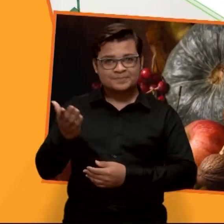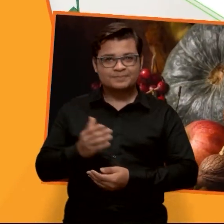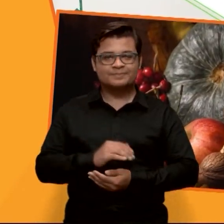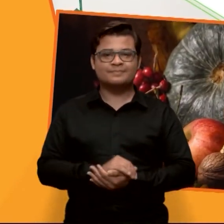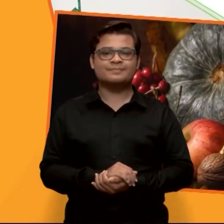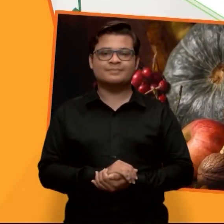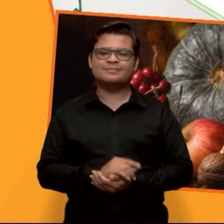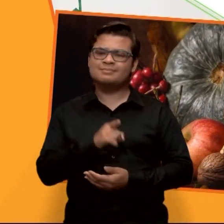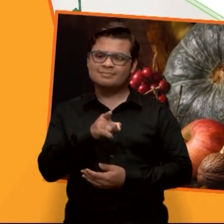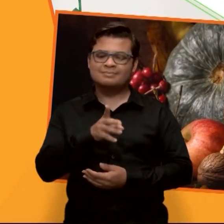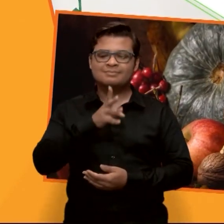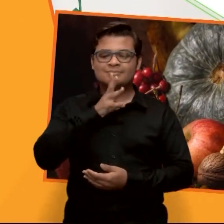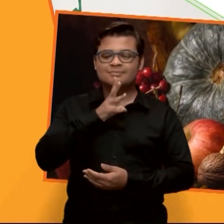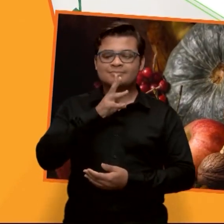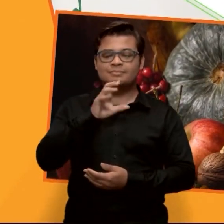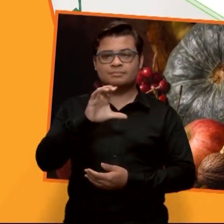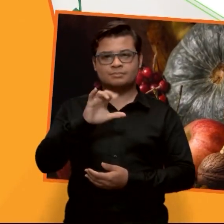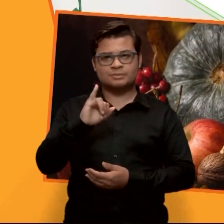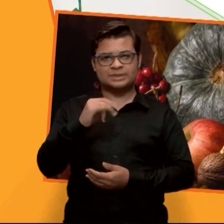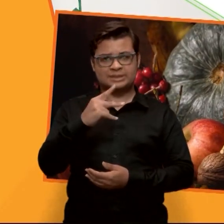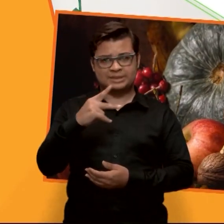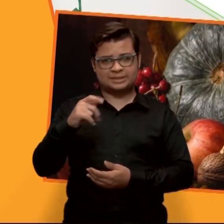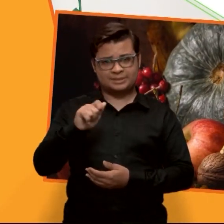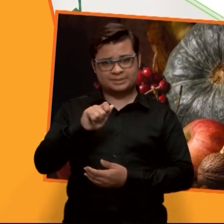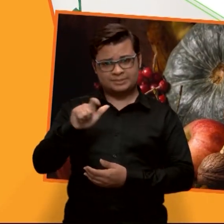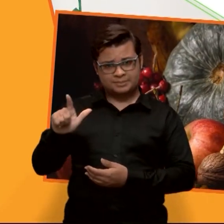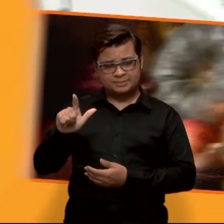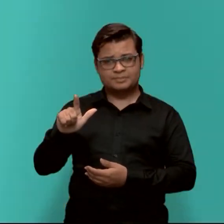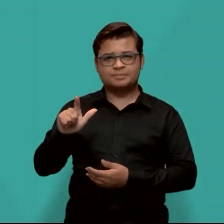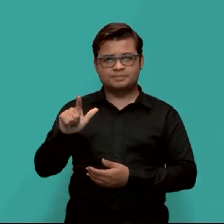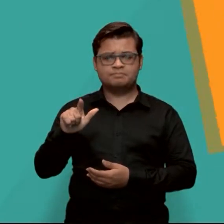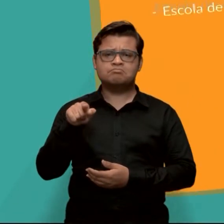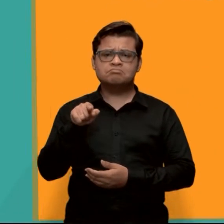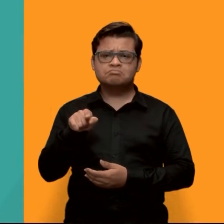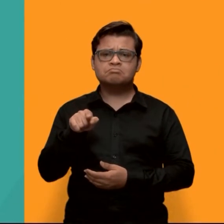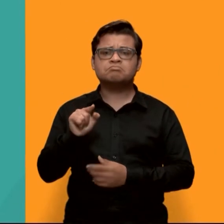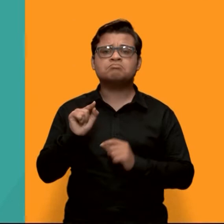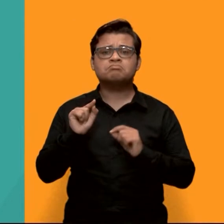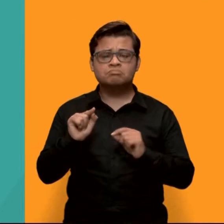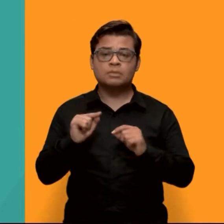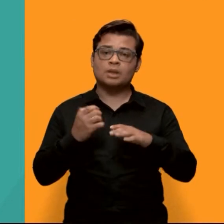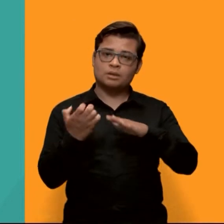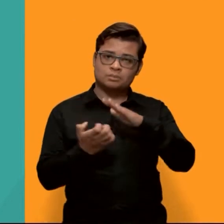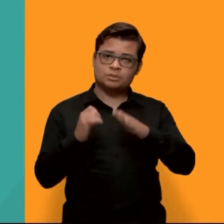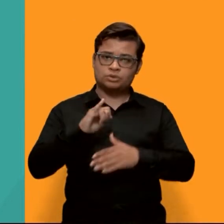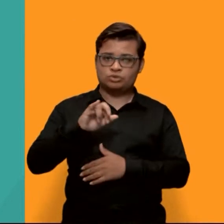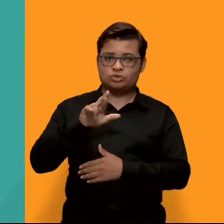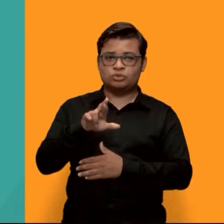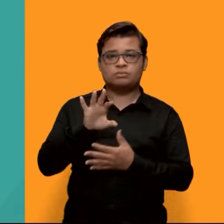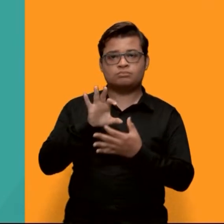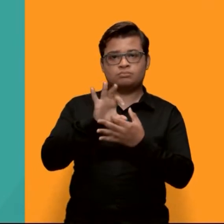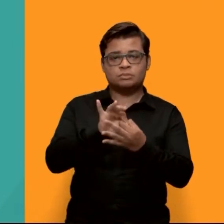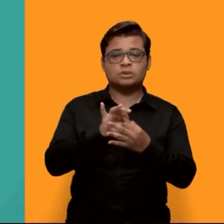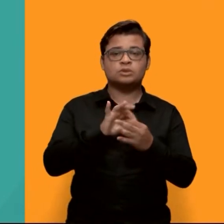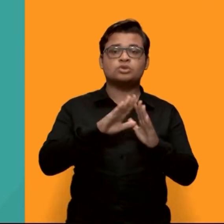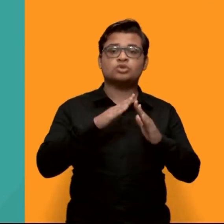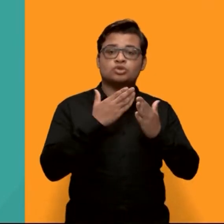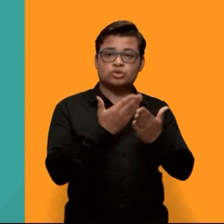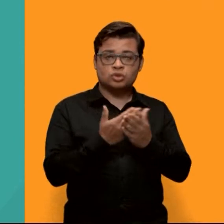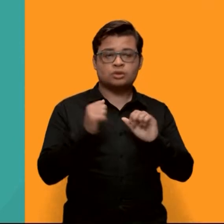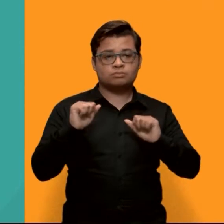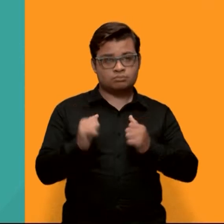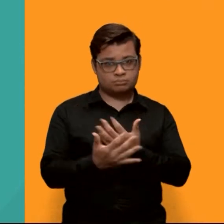Você conhece a Cipal Engenharias Agrárias? É a empresa júnior da Escola de Agronomia da